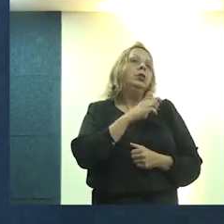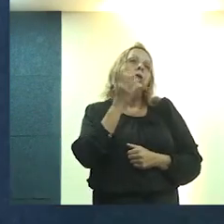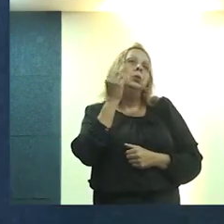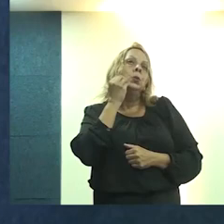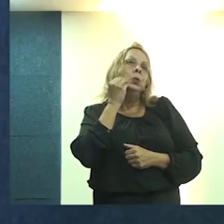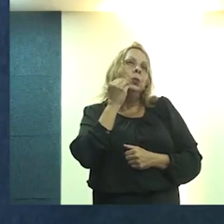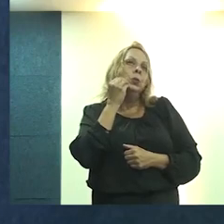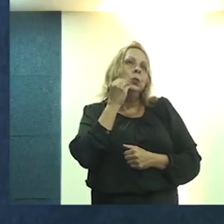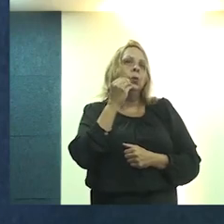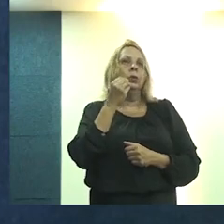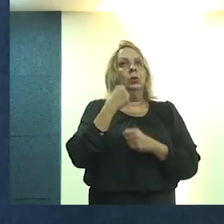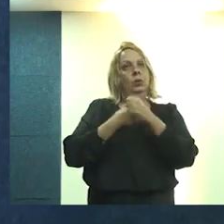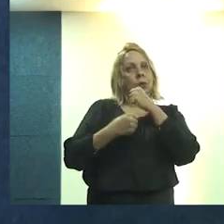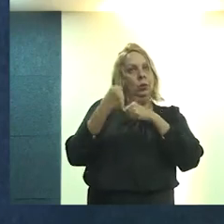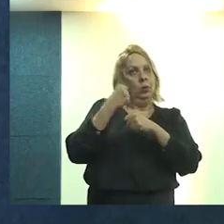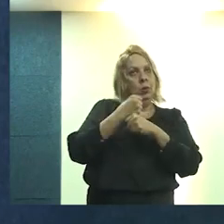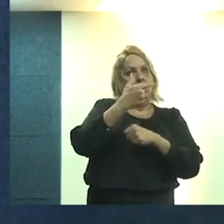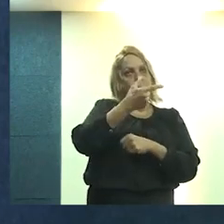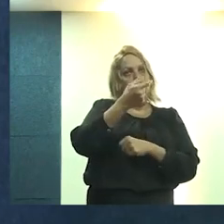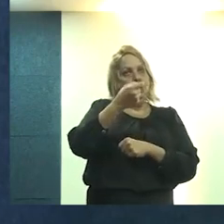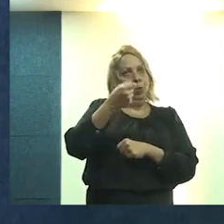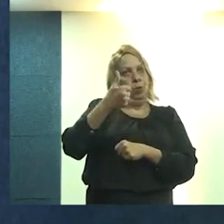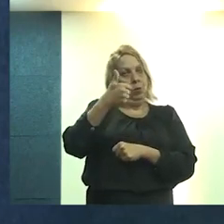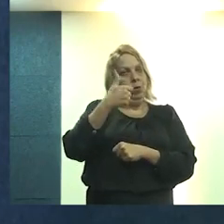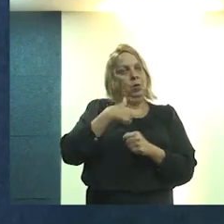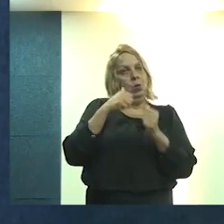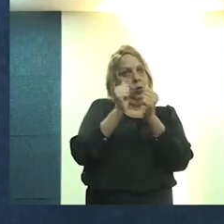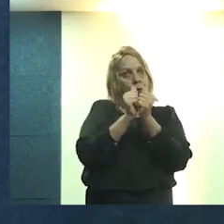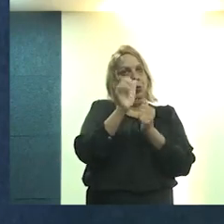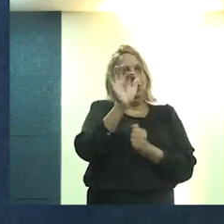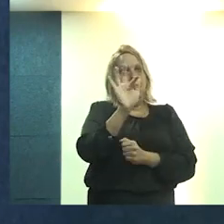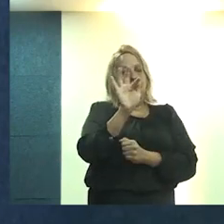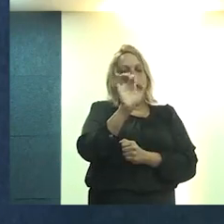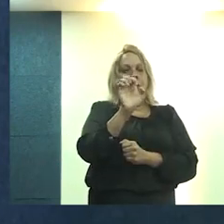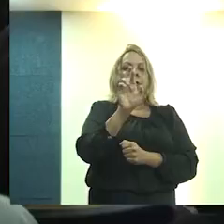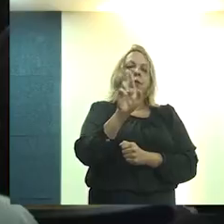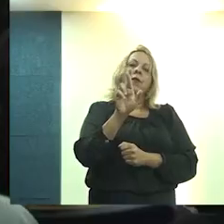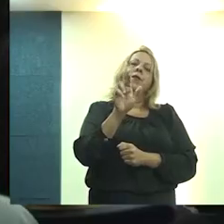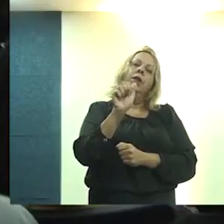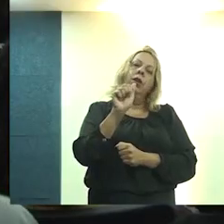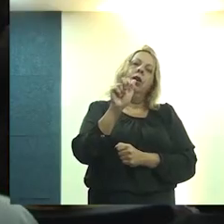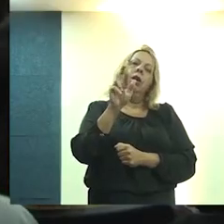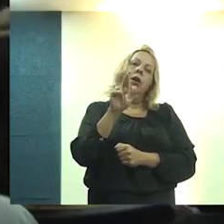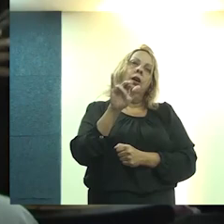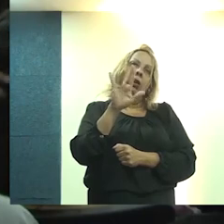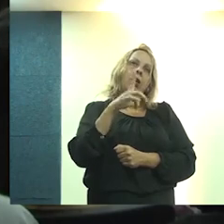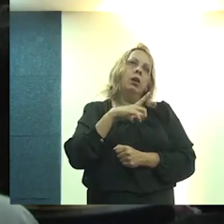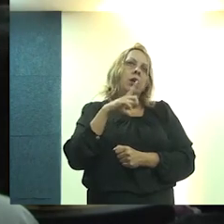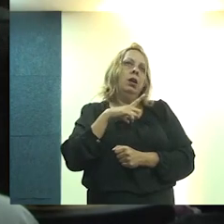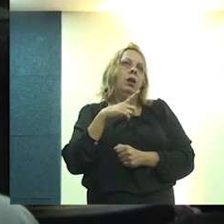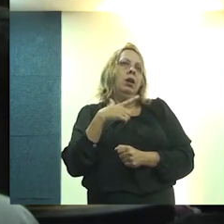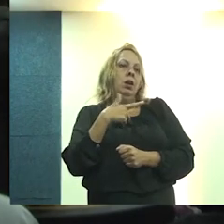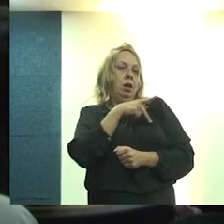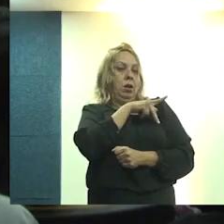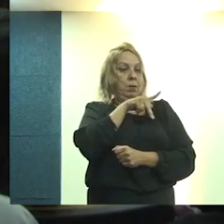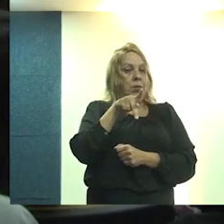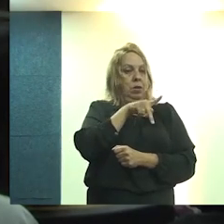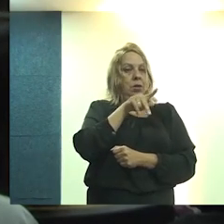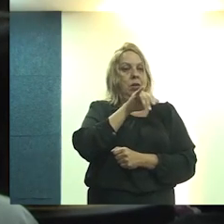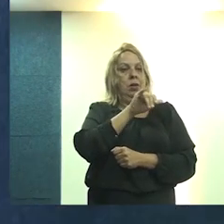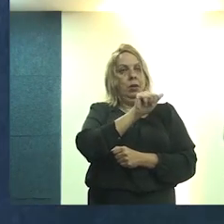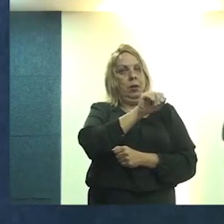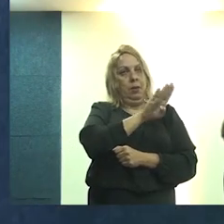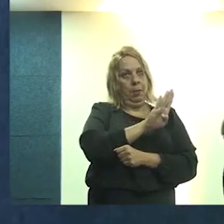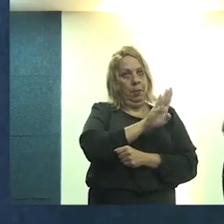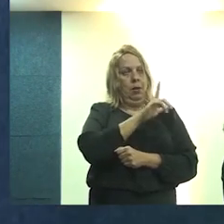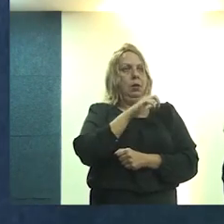oportunidade de, em 2001, com o Ferrari, a gente fez o lançamento, eu era presidenta do IAB na